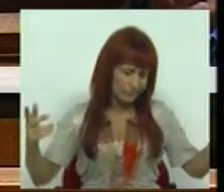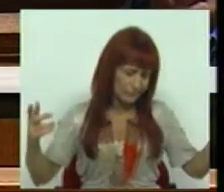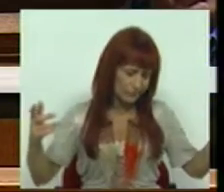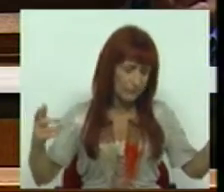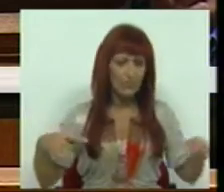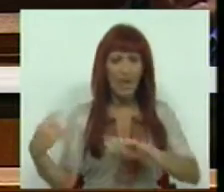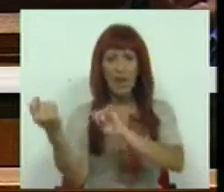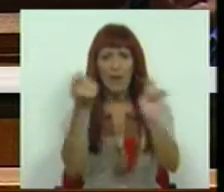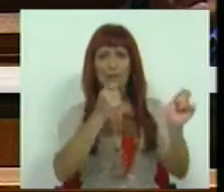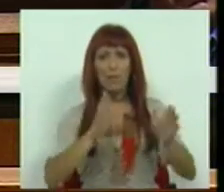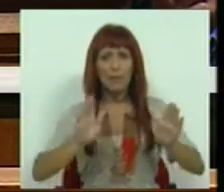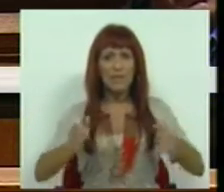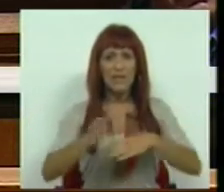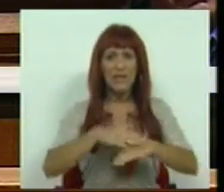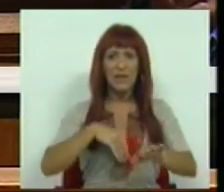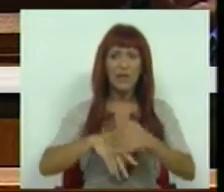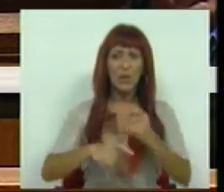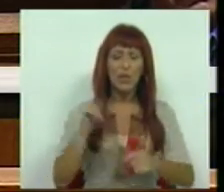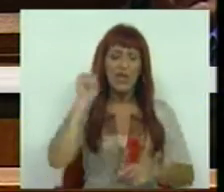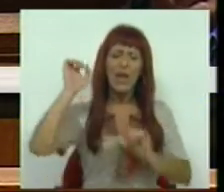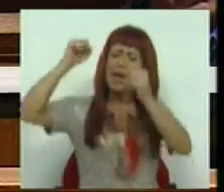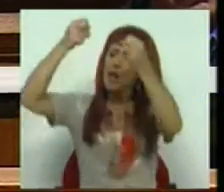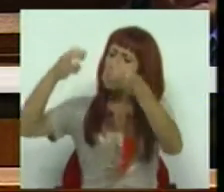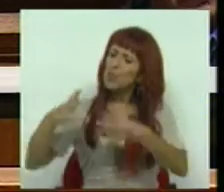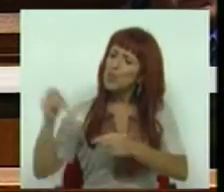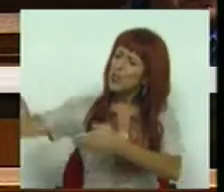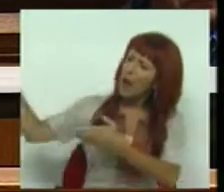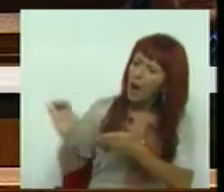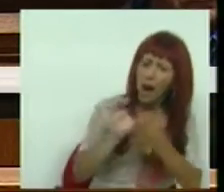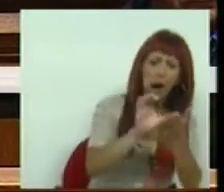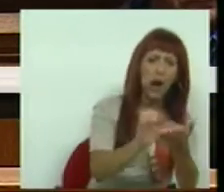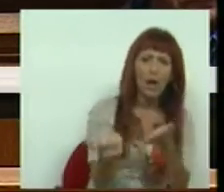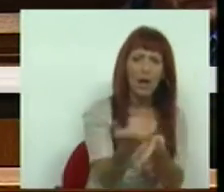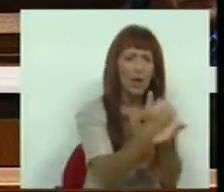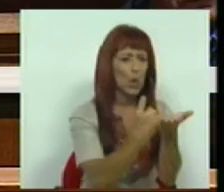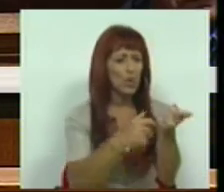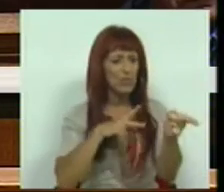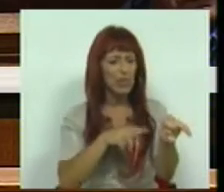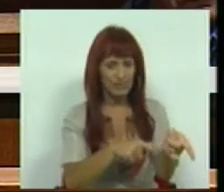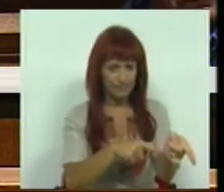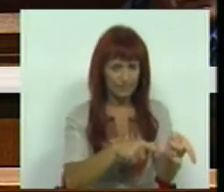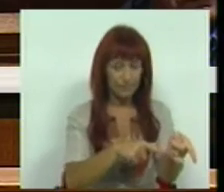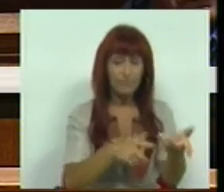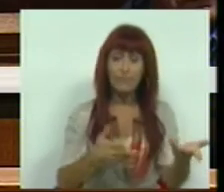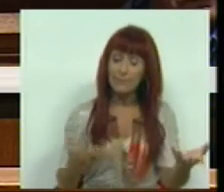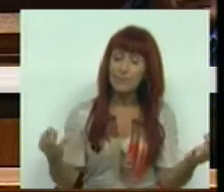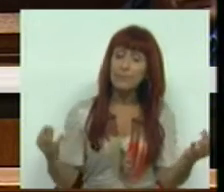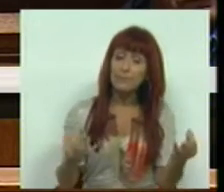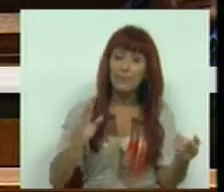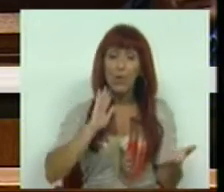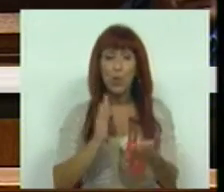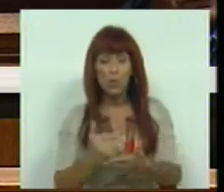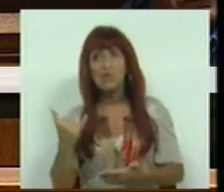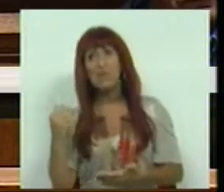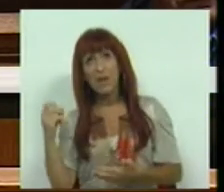há um debate que se tem que fazer sobre as prioridades de alocação dos recursos nacionais. É certo que nos